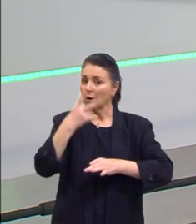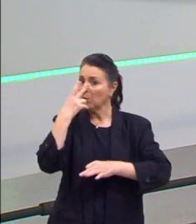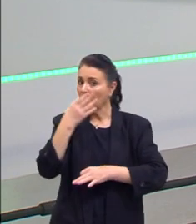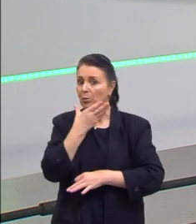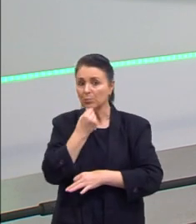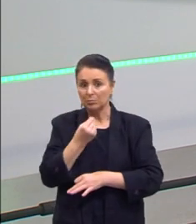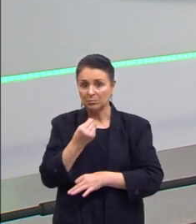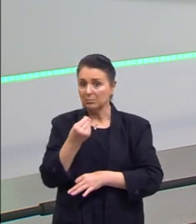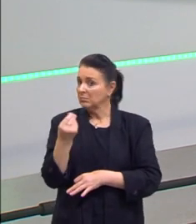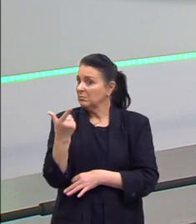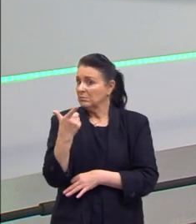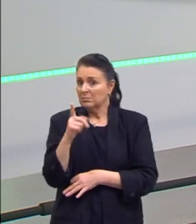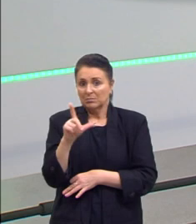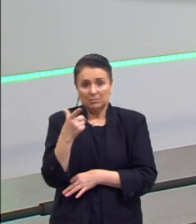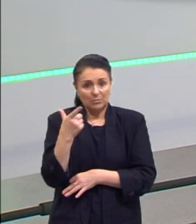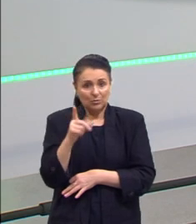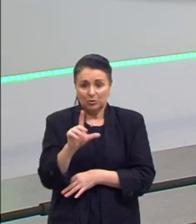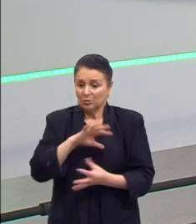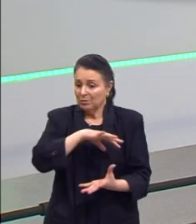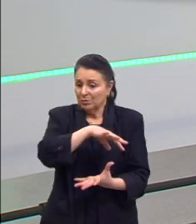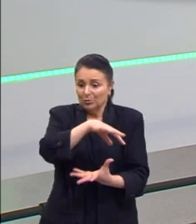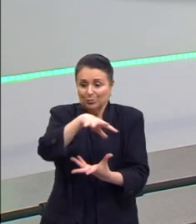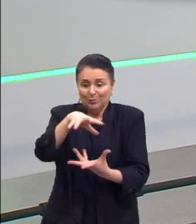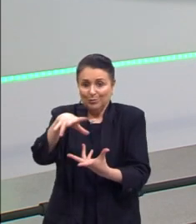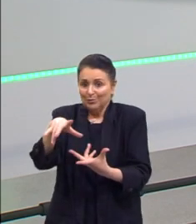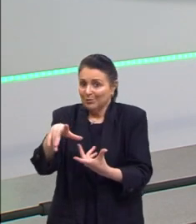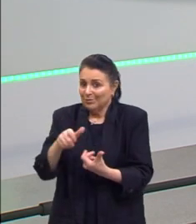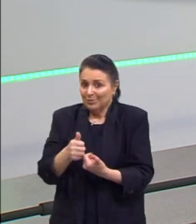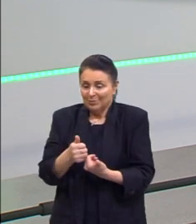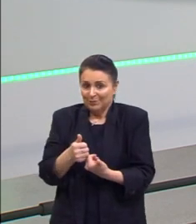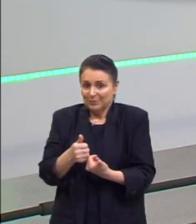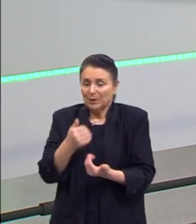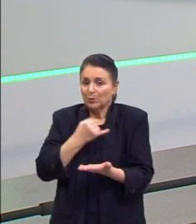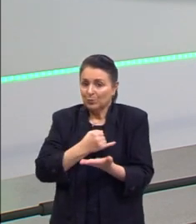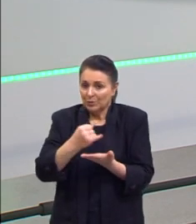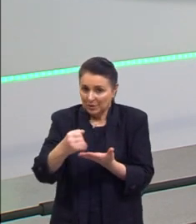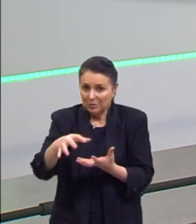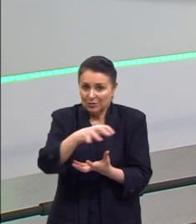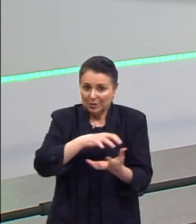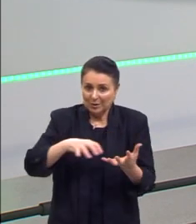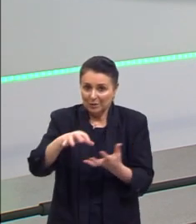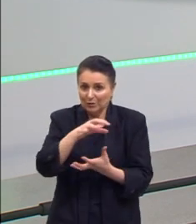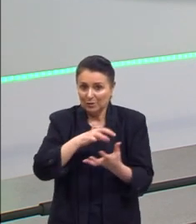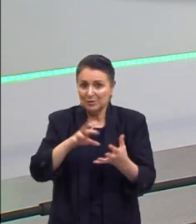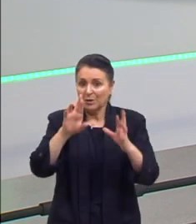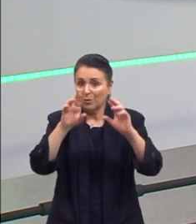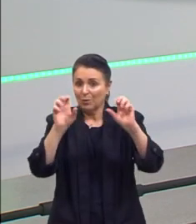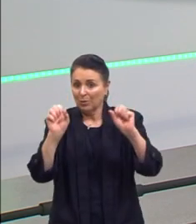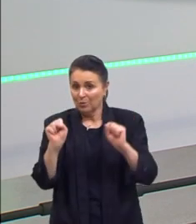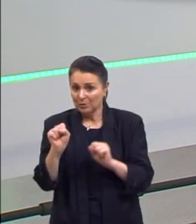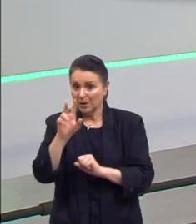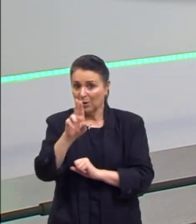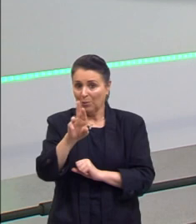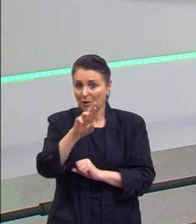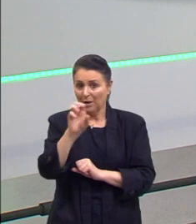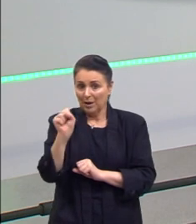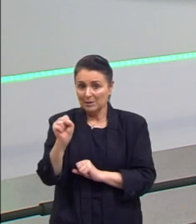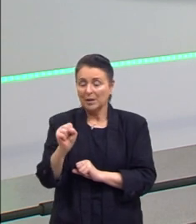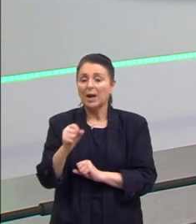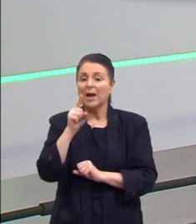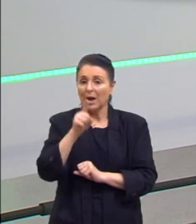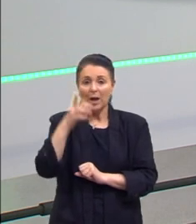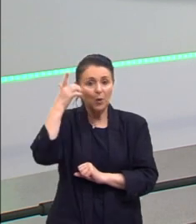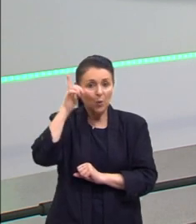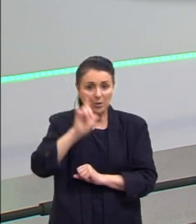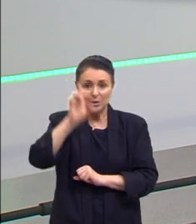existia no resto do mundo. Então, nesse sentido, no início da Revolução Soviética, ela trouxe muitos direitos para as mulheres.